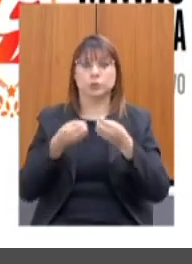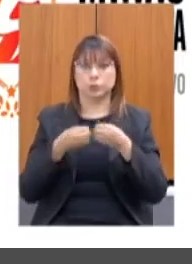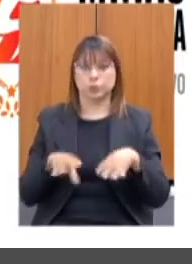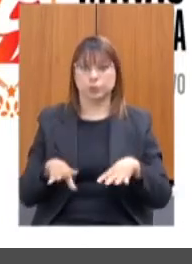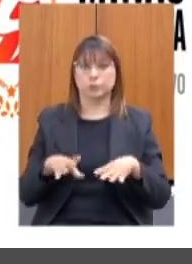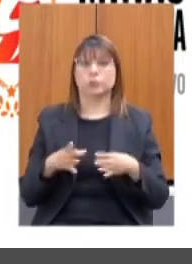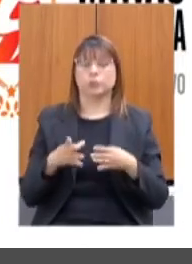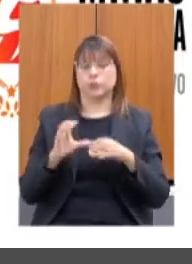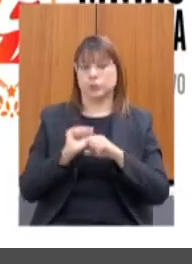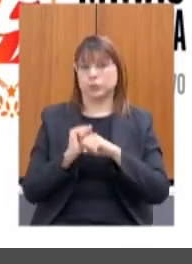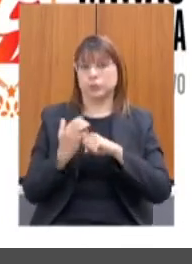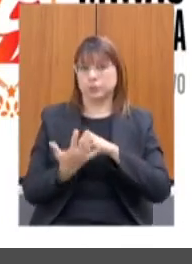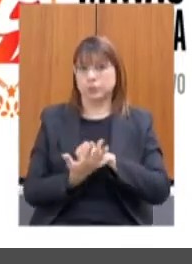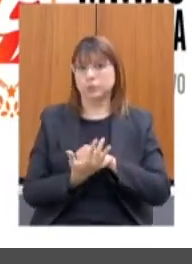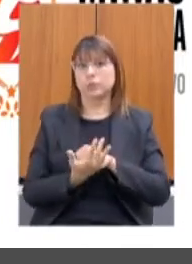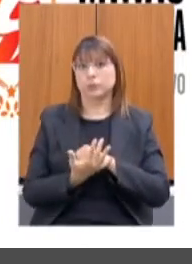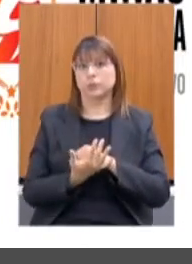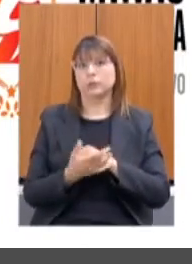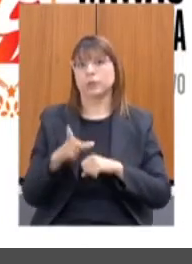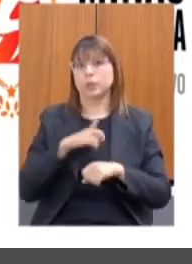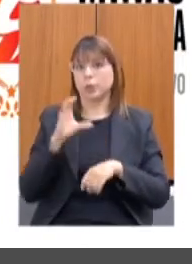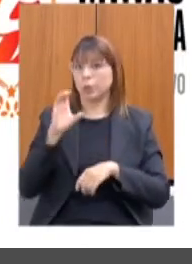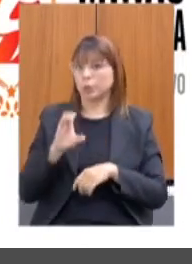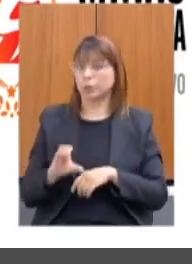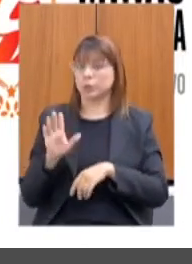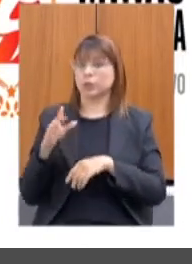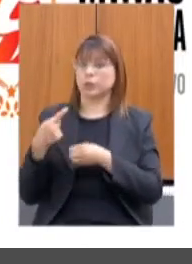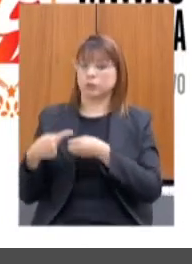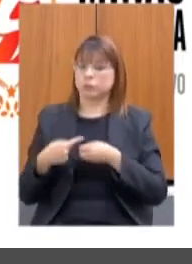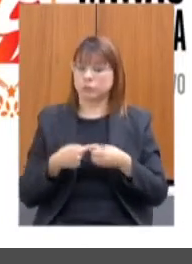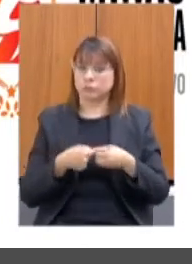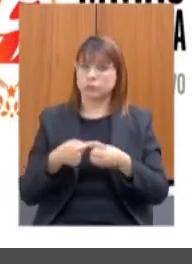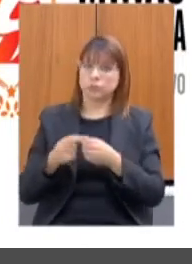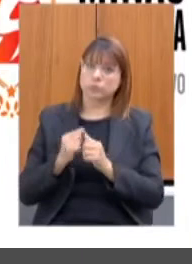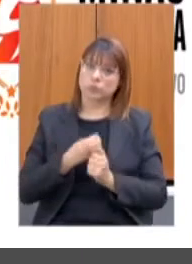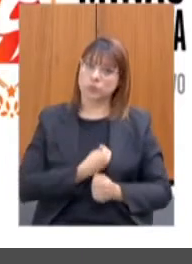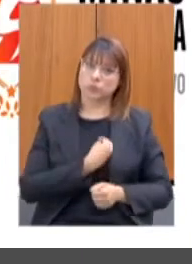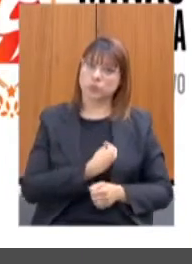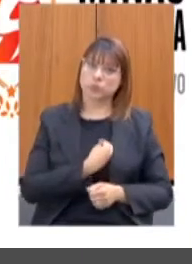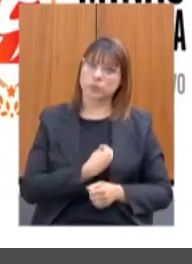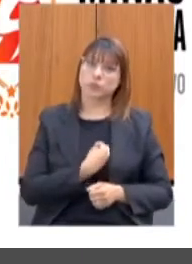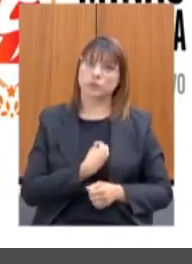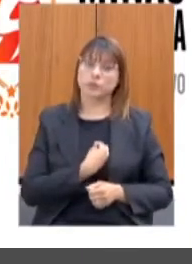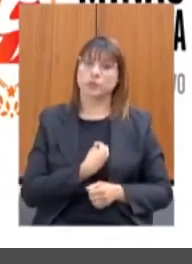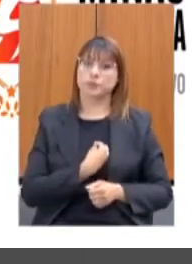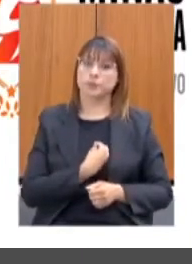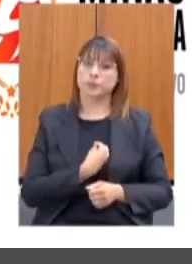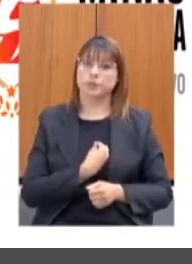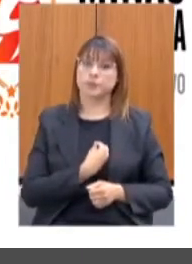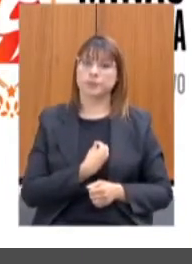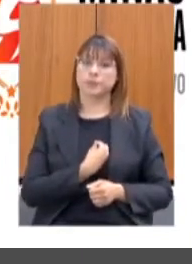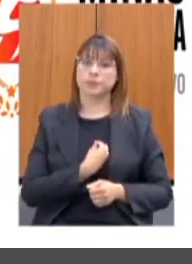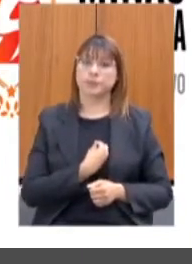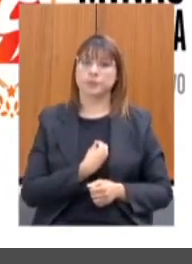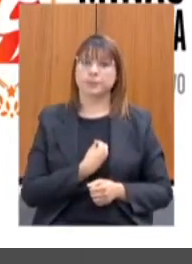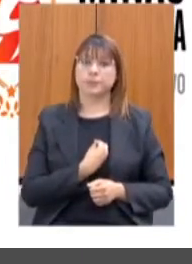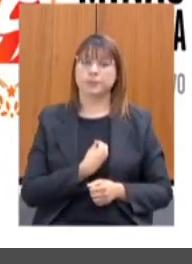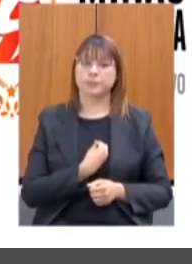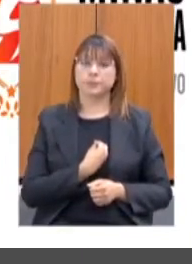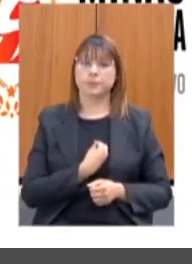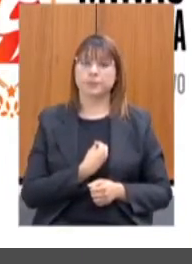reuniões dos conselhos municipais, para conseguir estar no ICM Esportivo, para conseguir